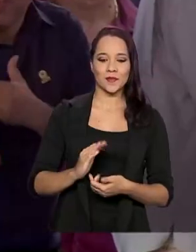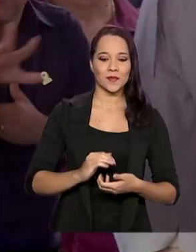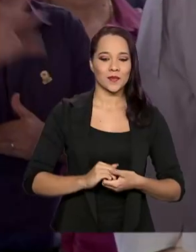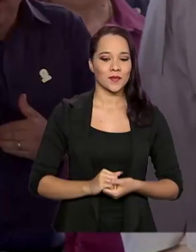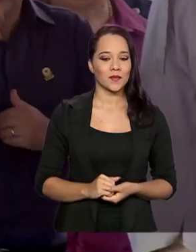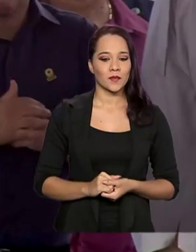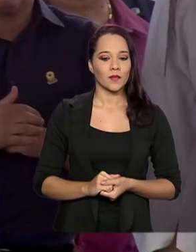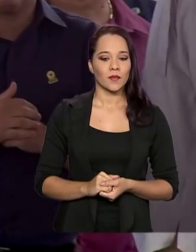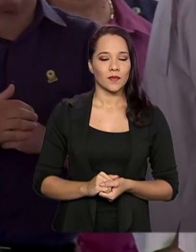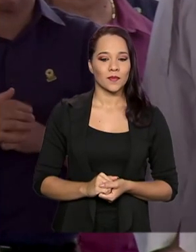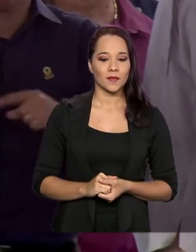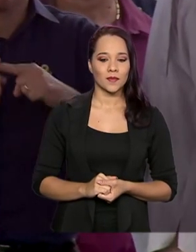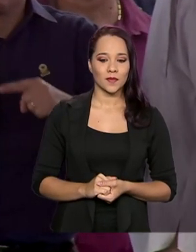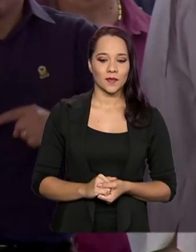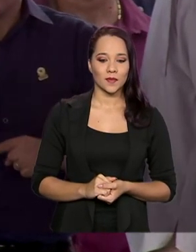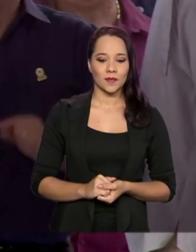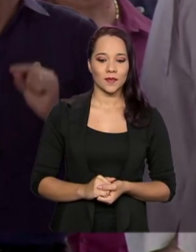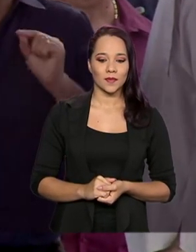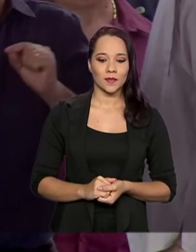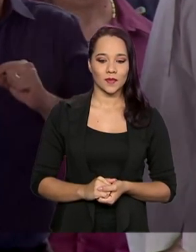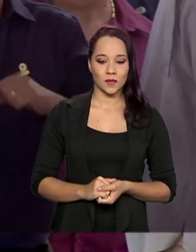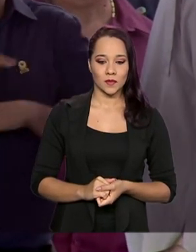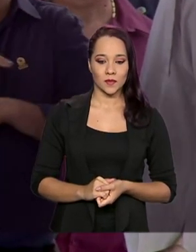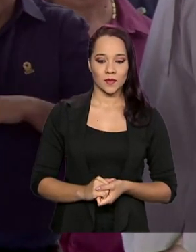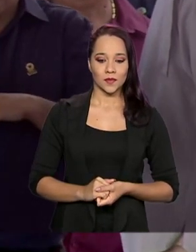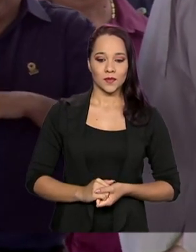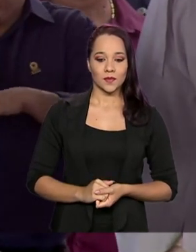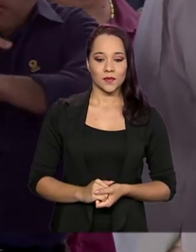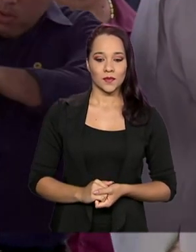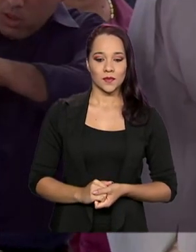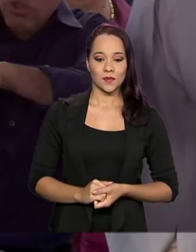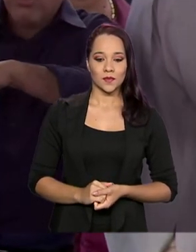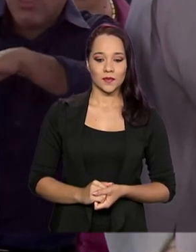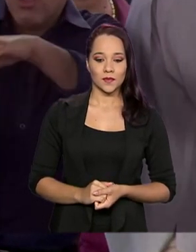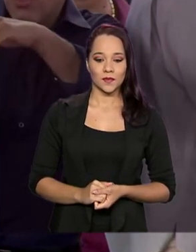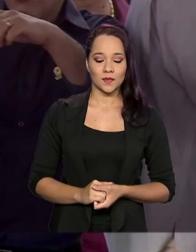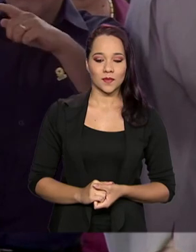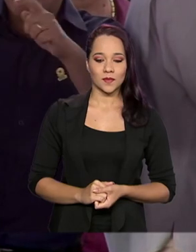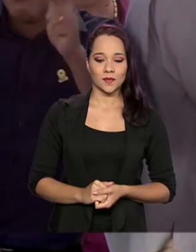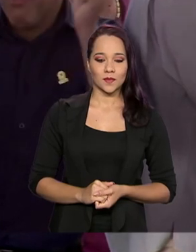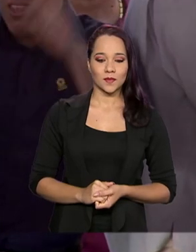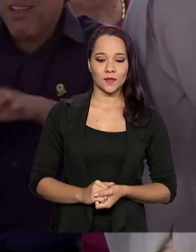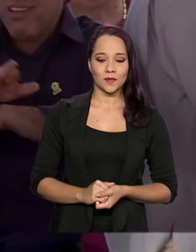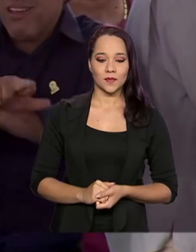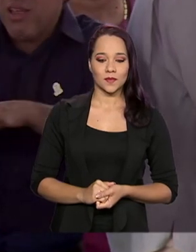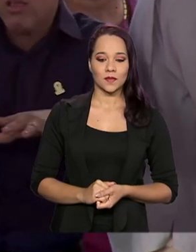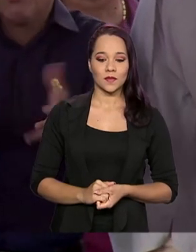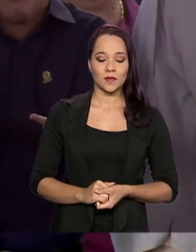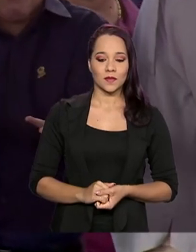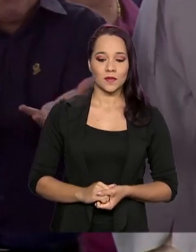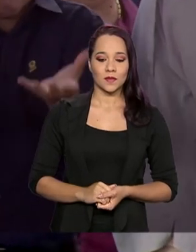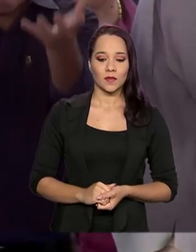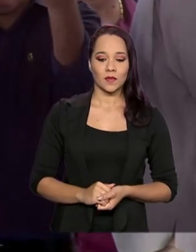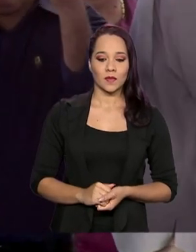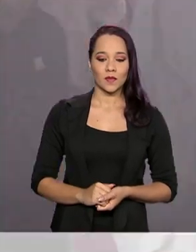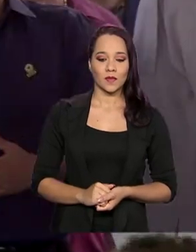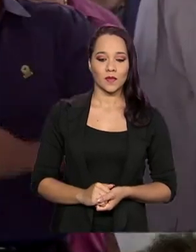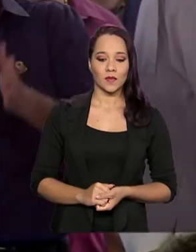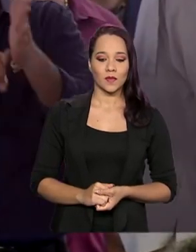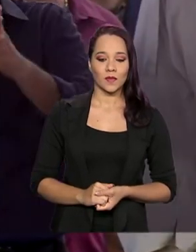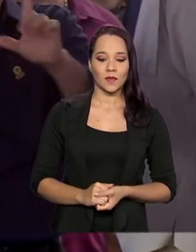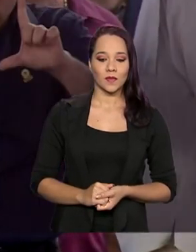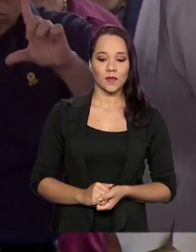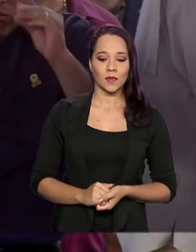O que mais quero do meu país é que ele, com o seu potencial, realmente seja colocado no local de destaque que ele merece.